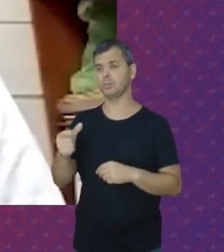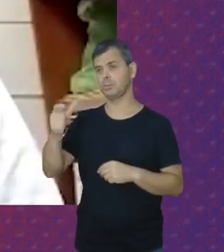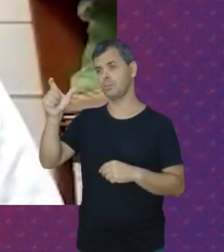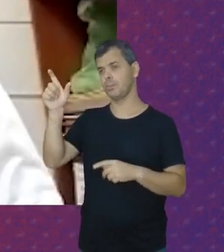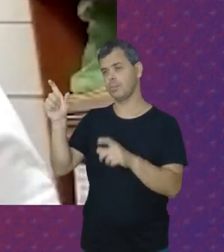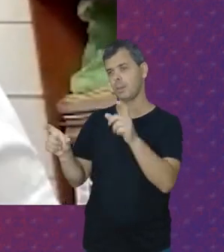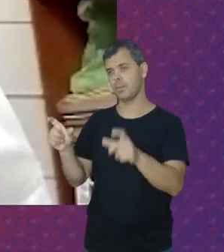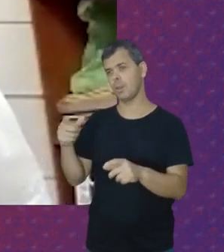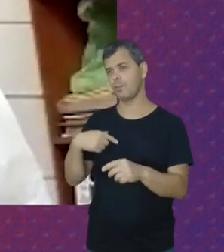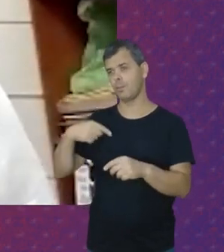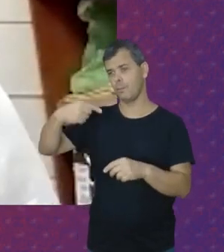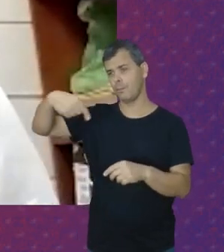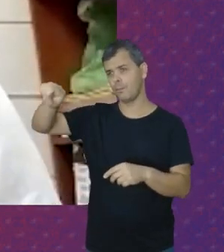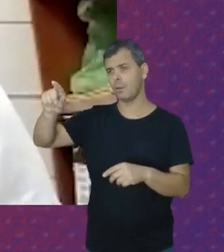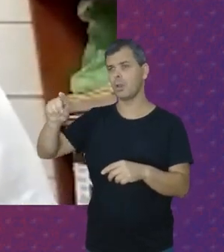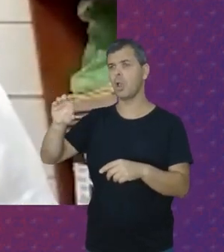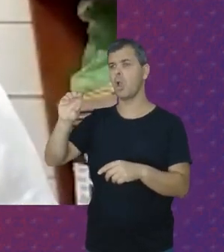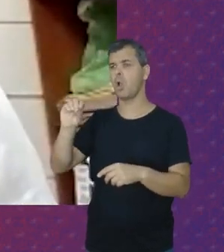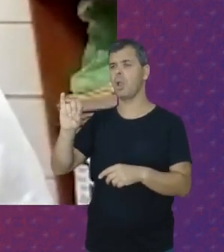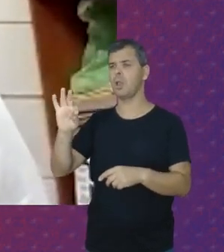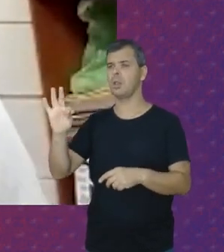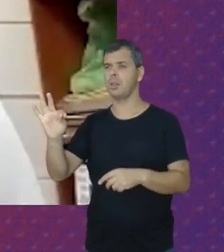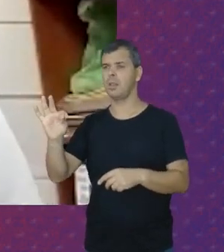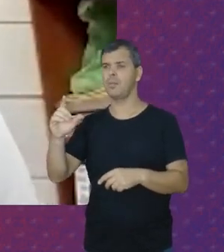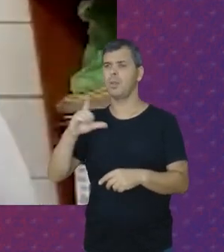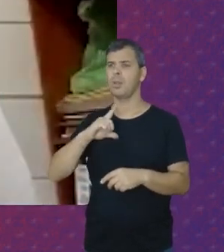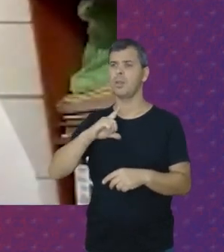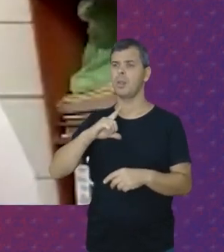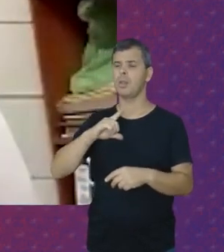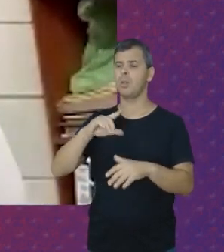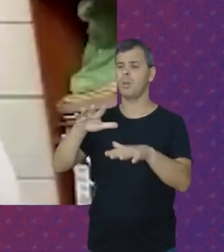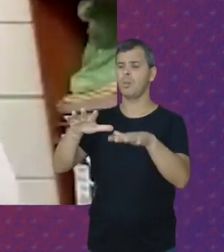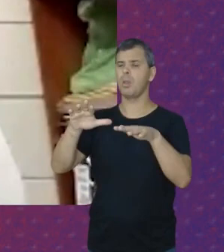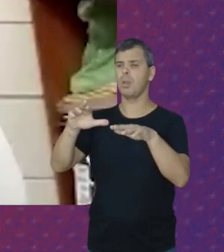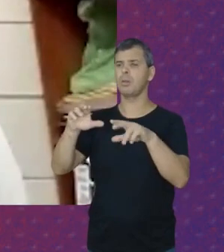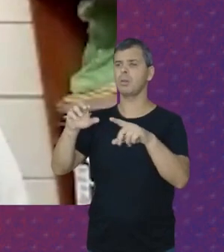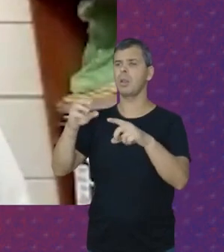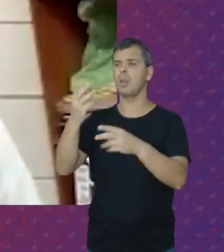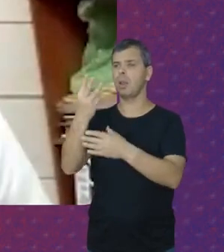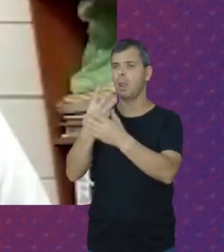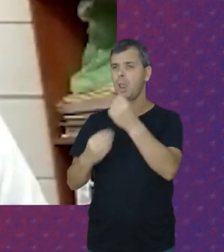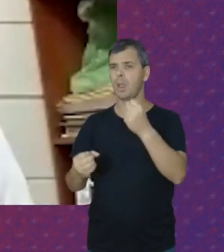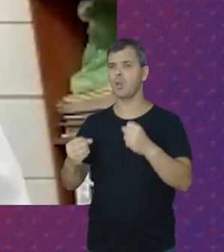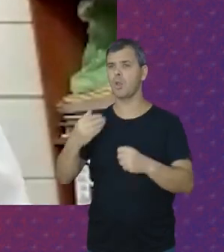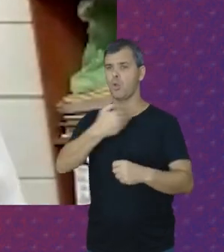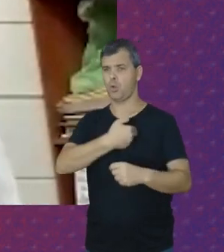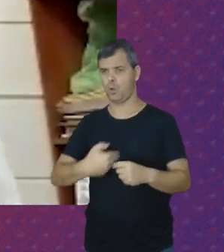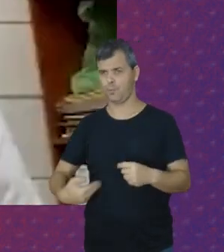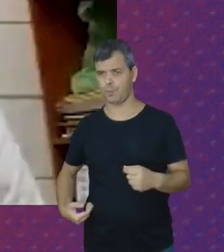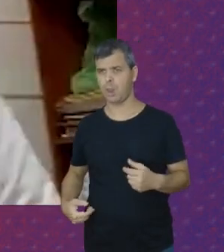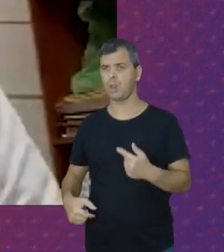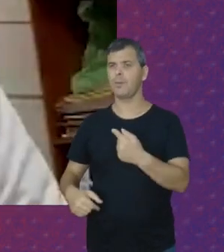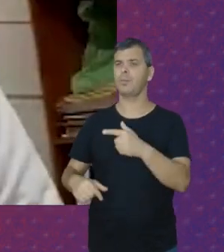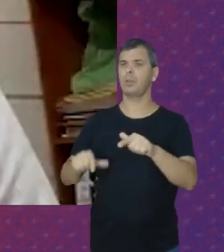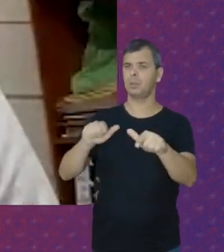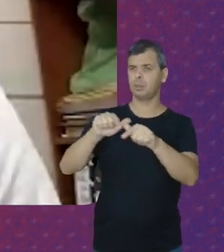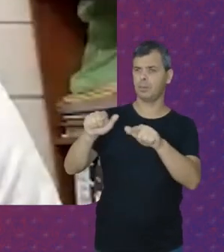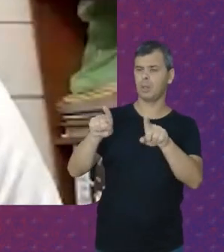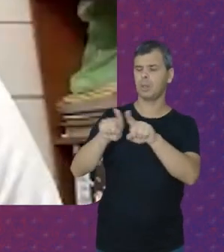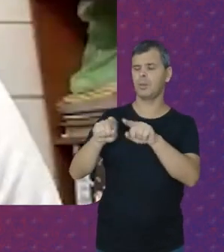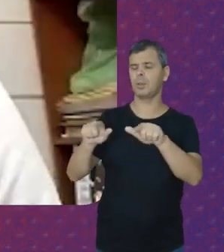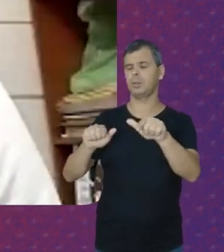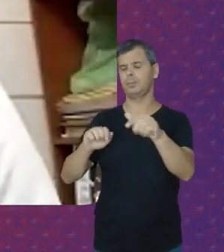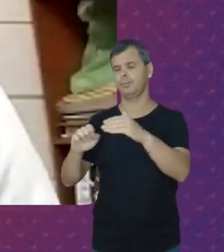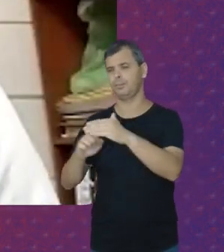Internacional De trabalho De trabalho Que é uma conferência Tripartite Governo Trabalhadores E